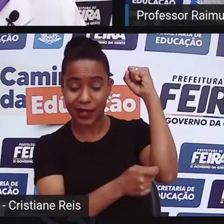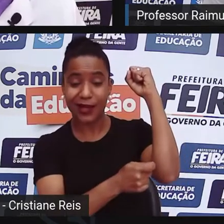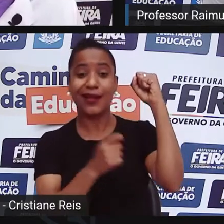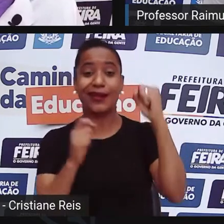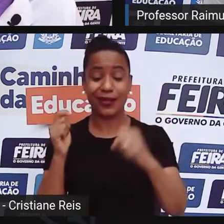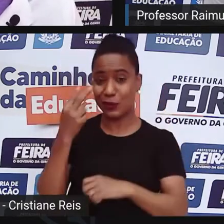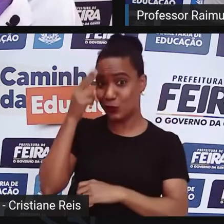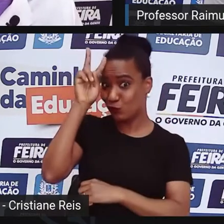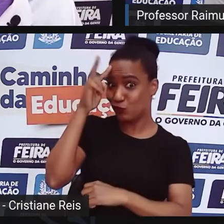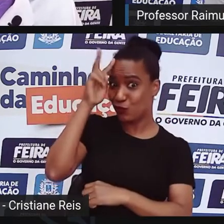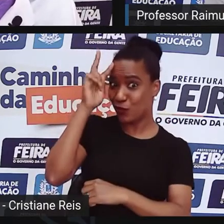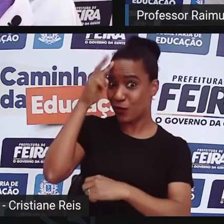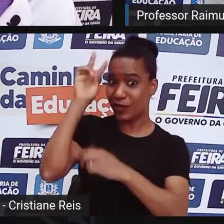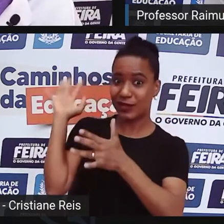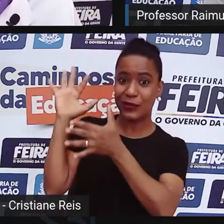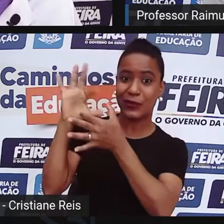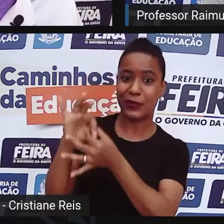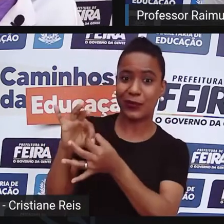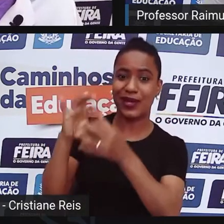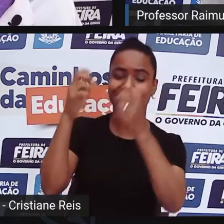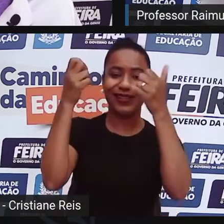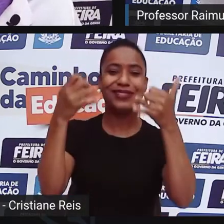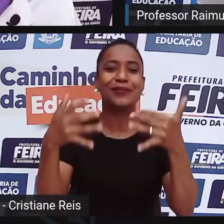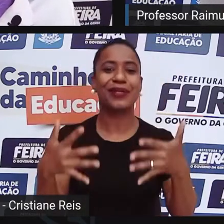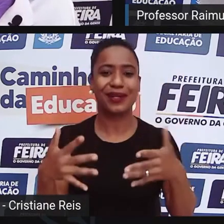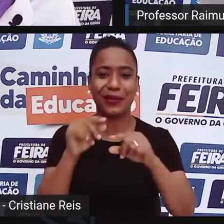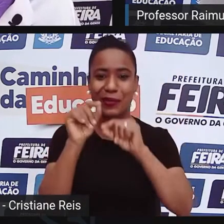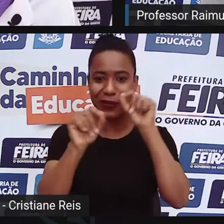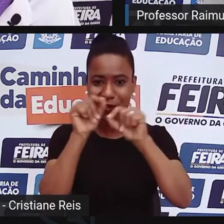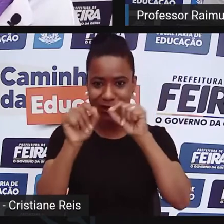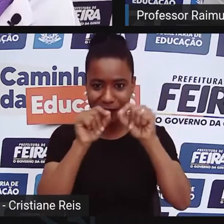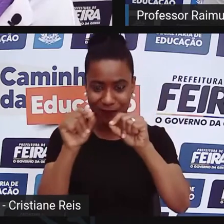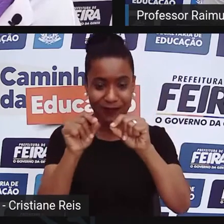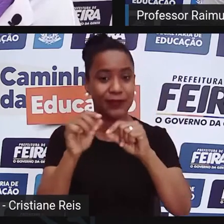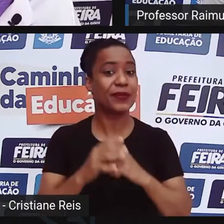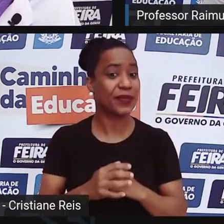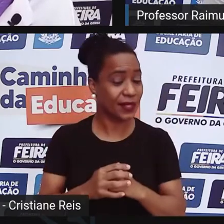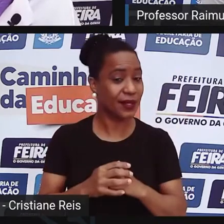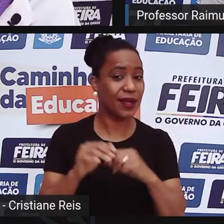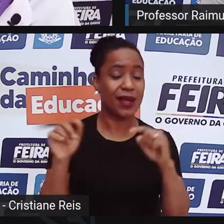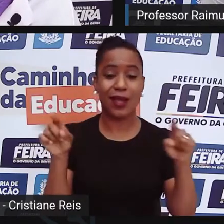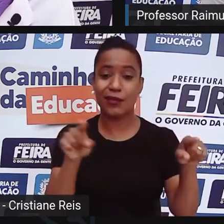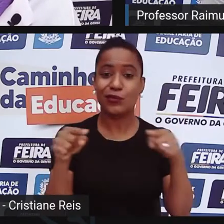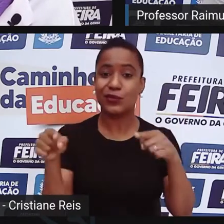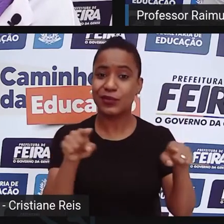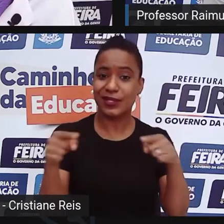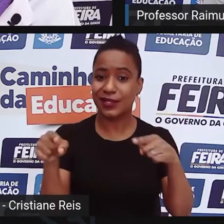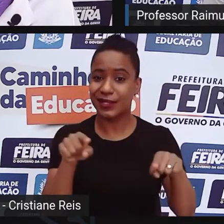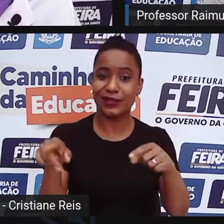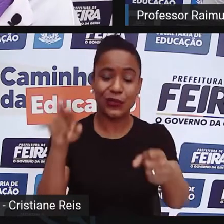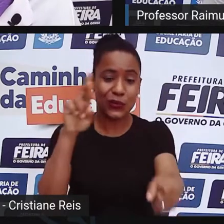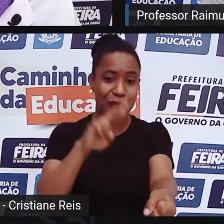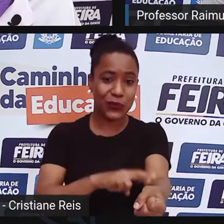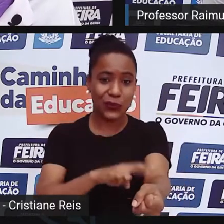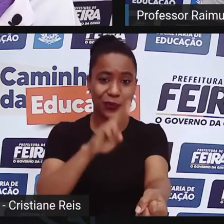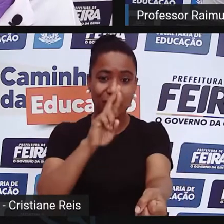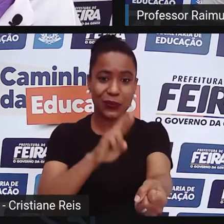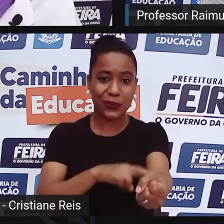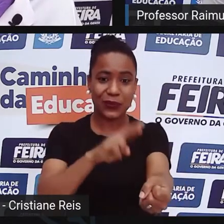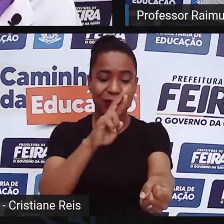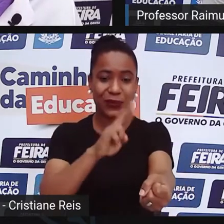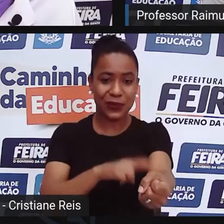é elas falam assim, em geral? Ó, a musicalidade da capoeira, ela retrata